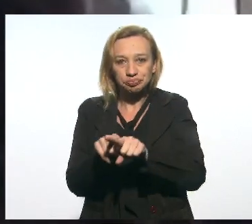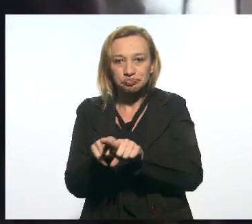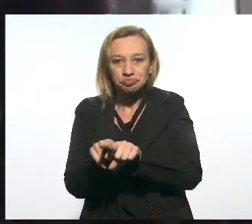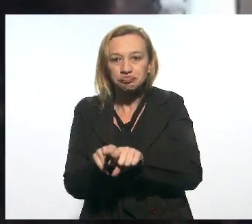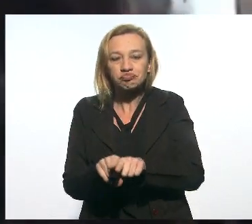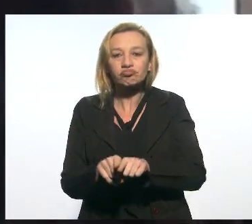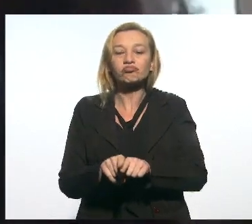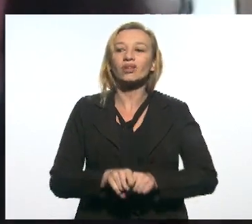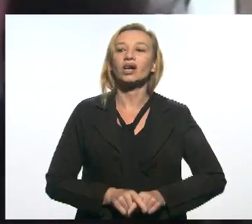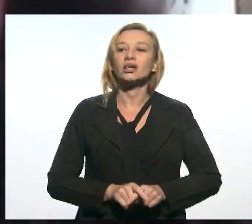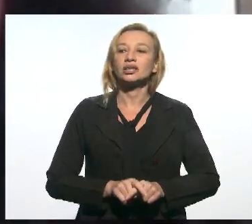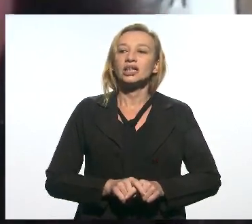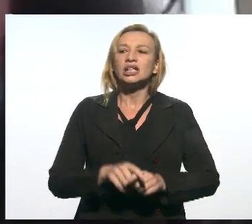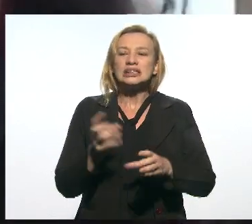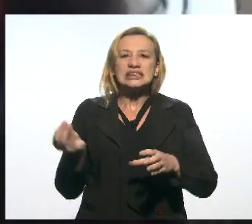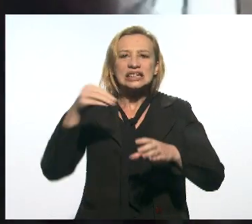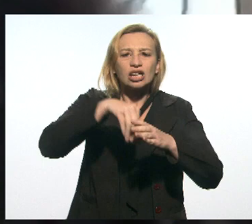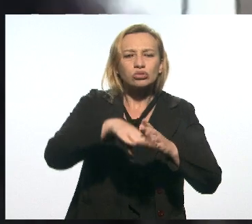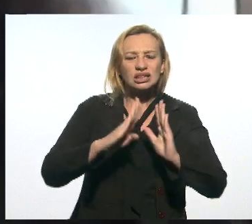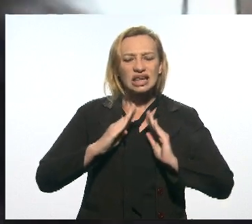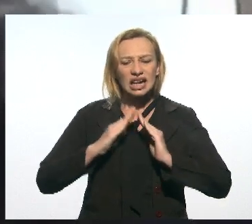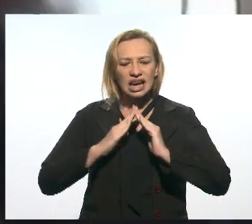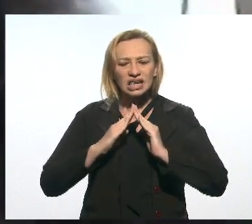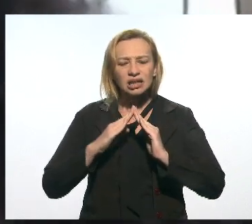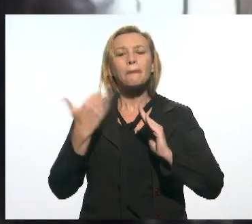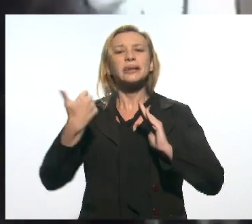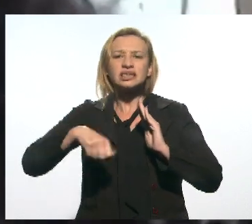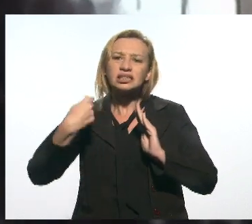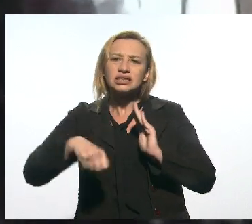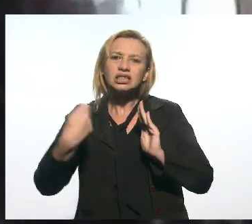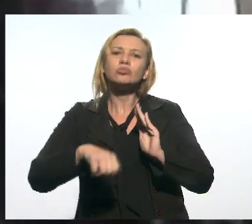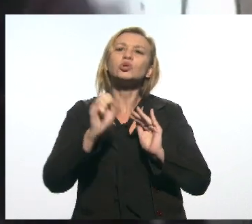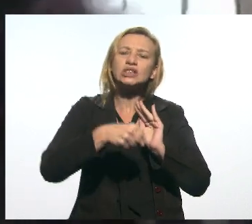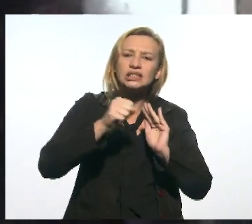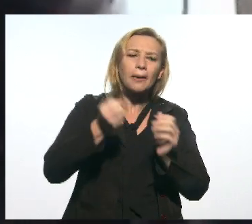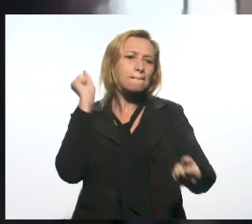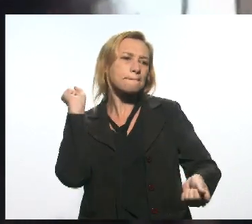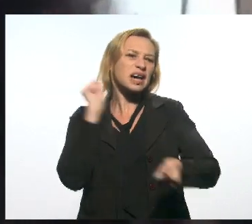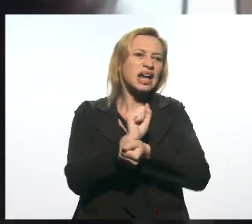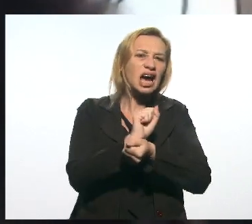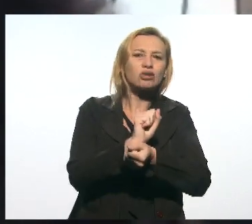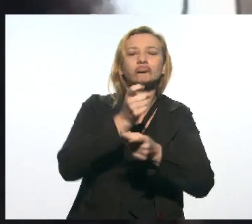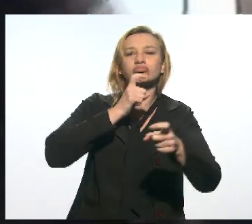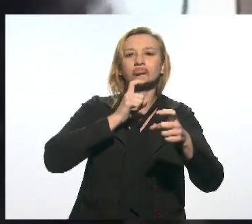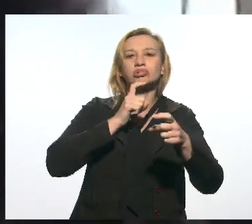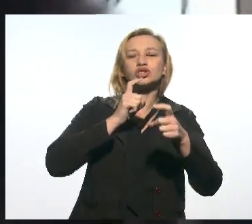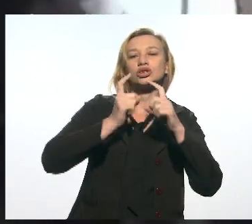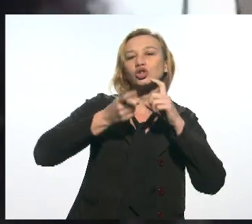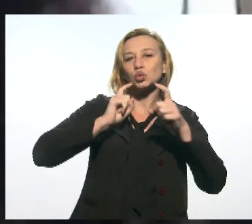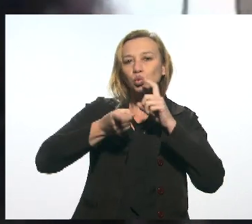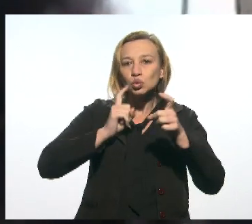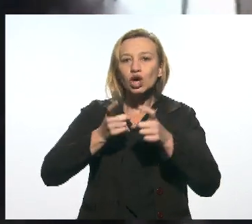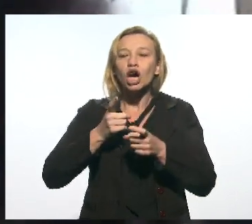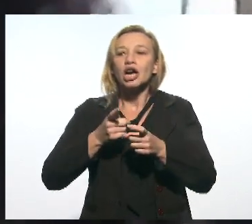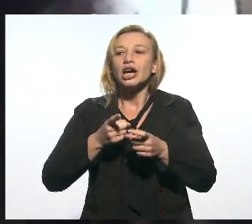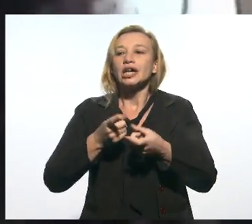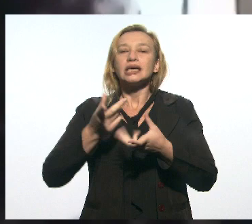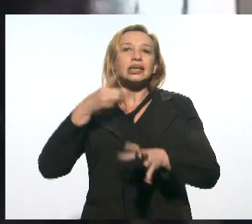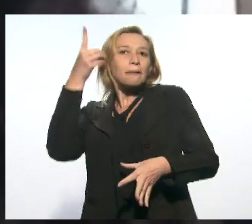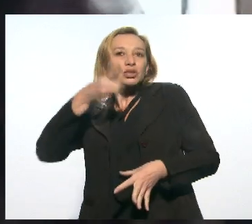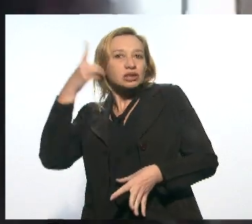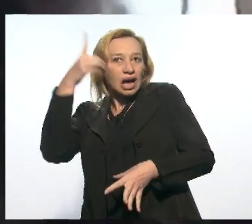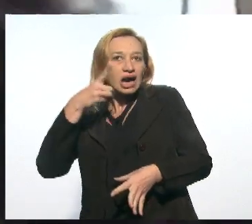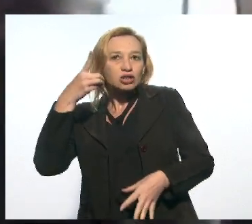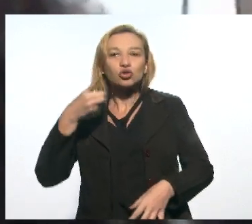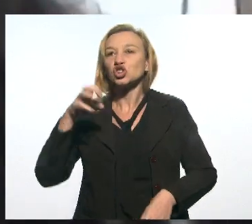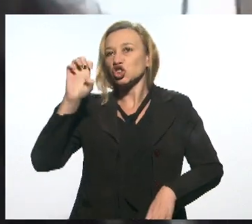dentro dessa casa, nós temos que parar com esse discurso de que os deputados